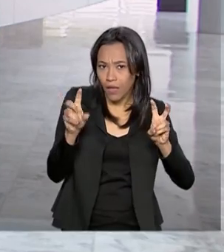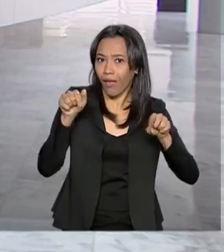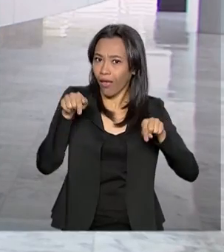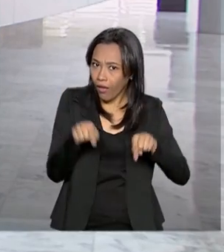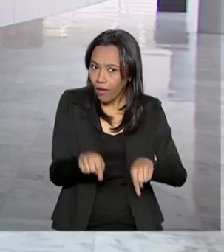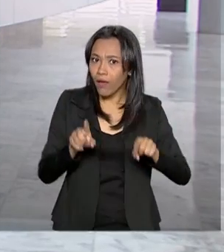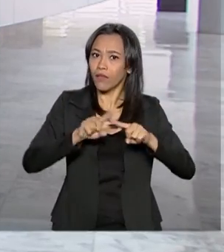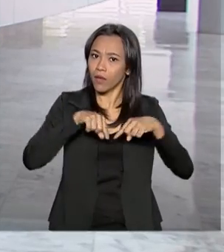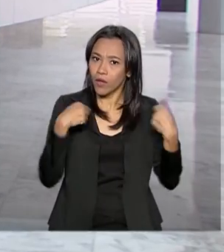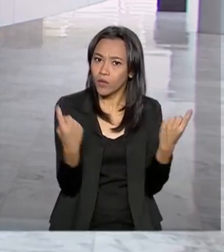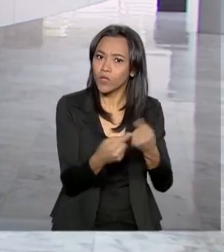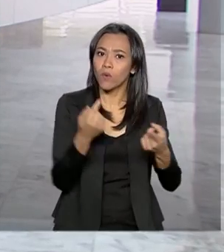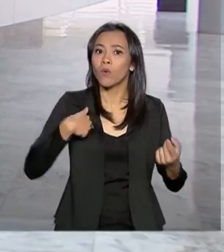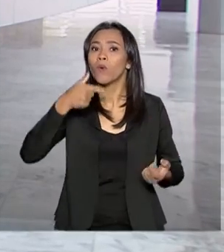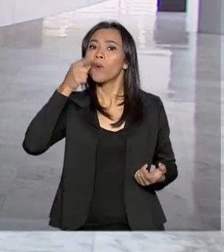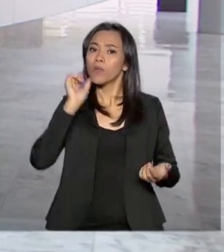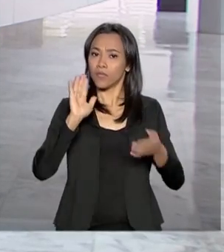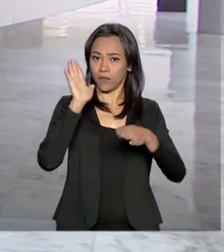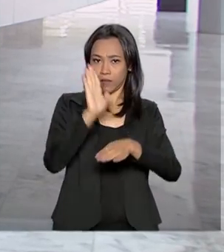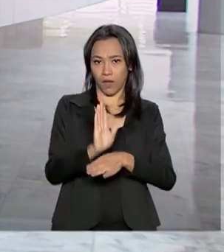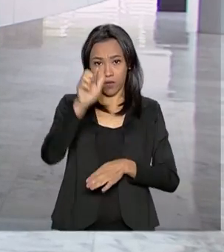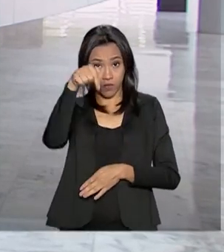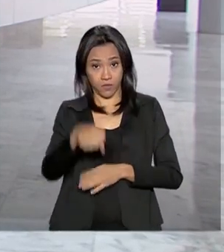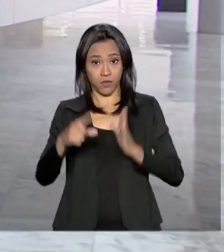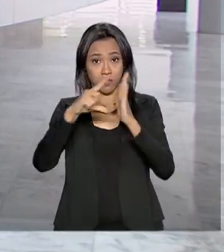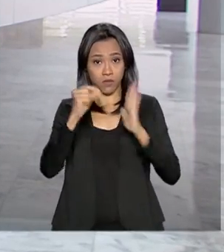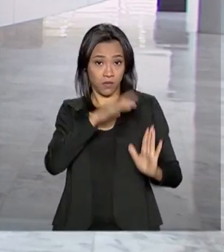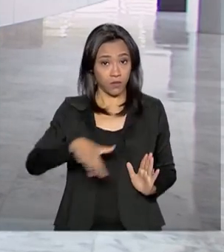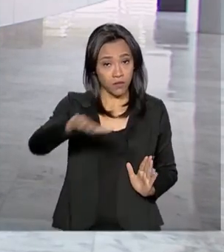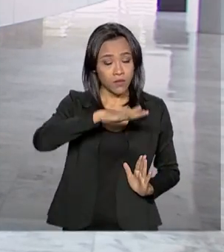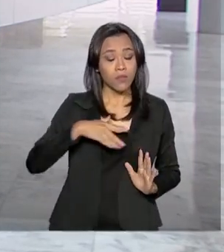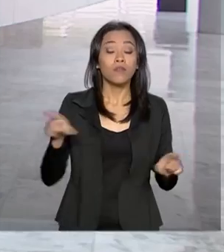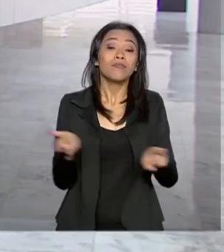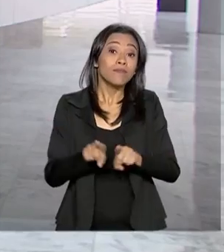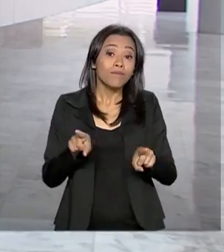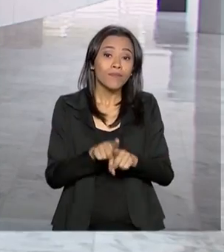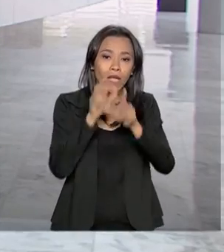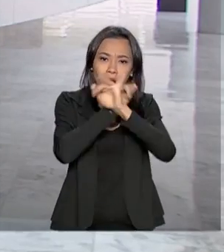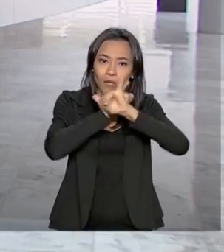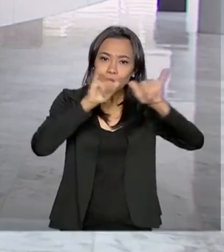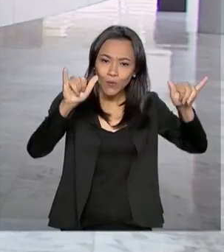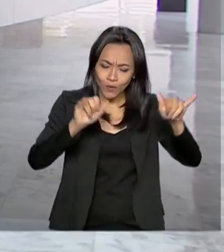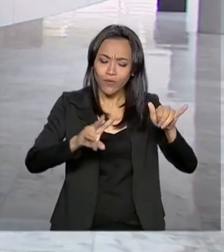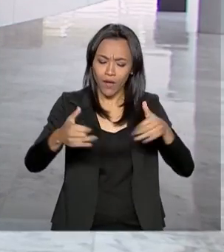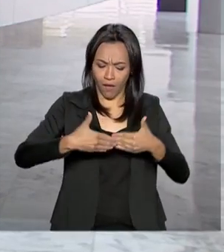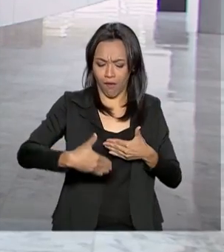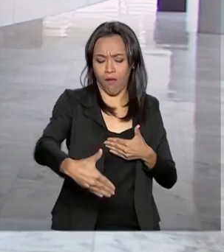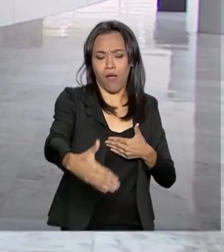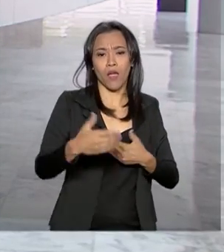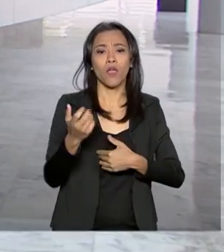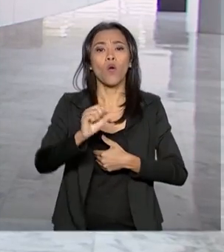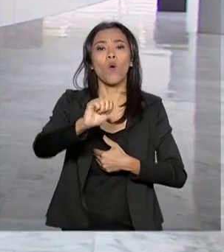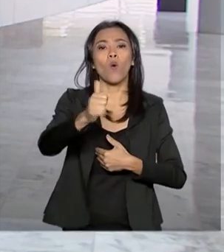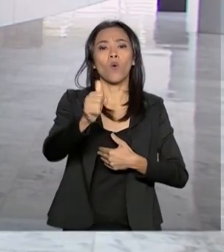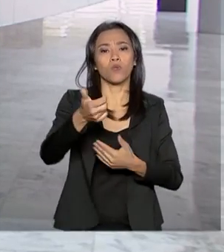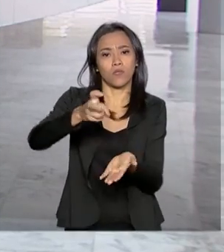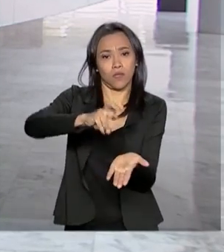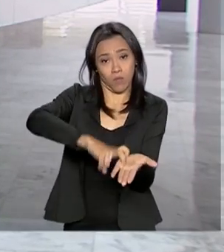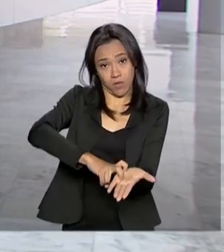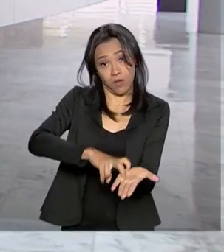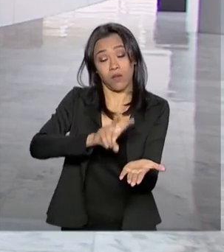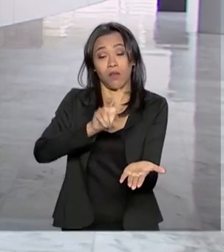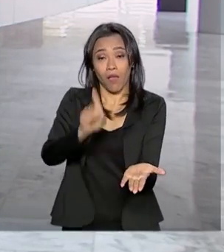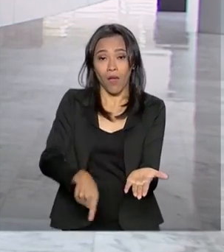tema de uma reunião ontem à tarde aqui no Palácio do Planalto. E o anúncio vai ser feito agora, às 11 horas da manhã, em uma